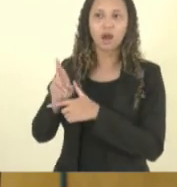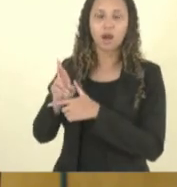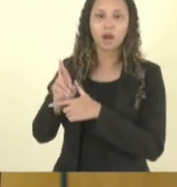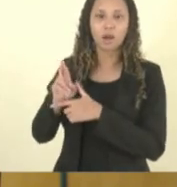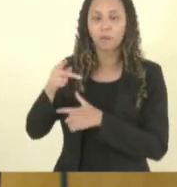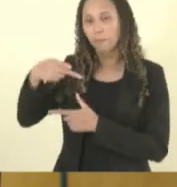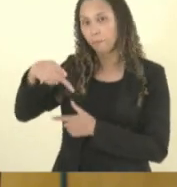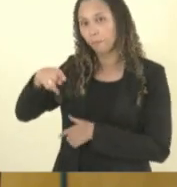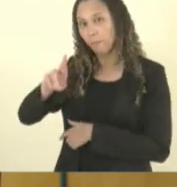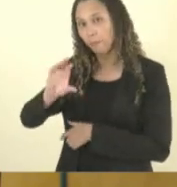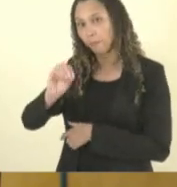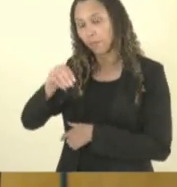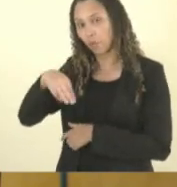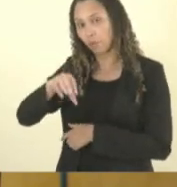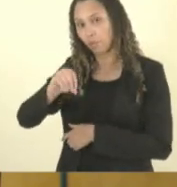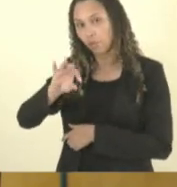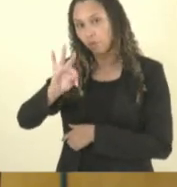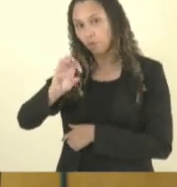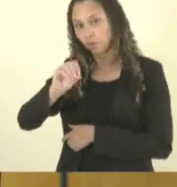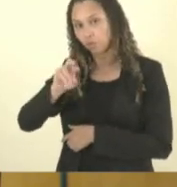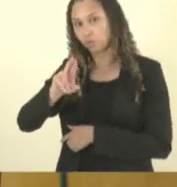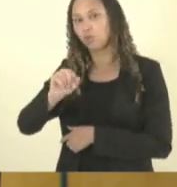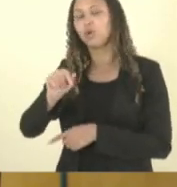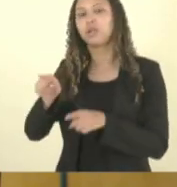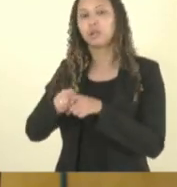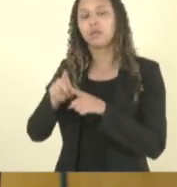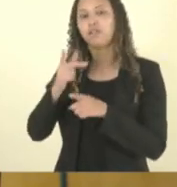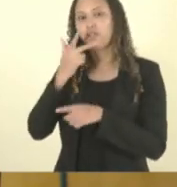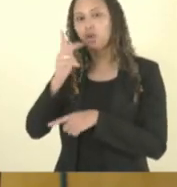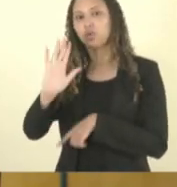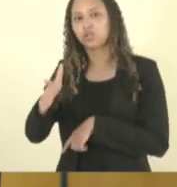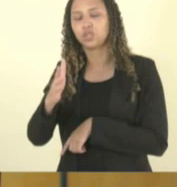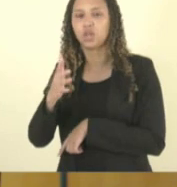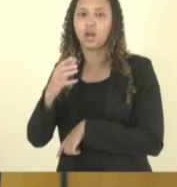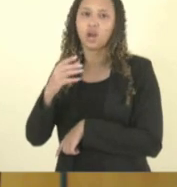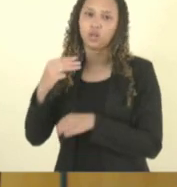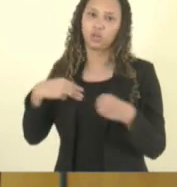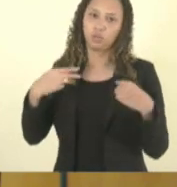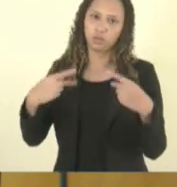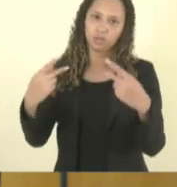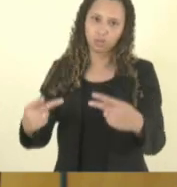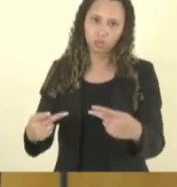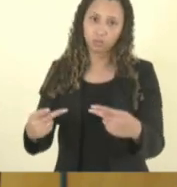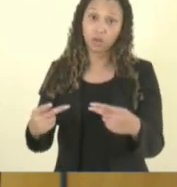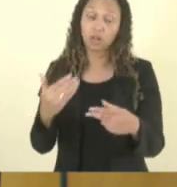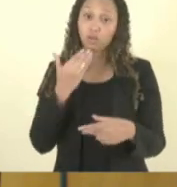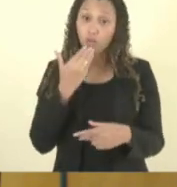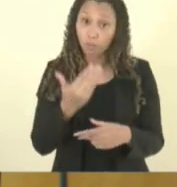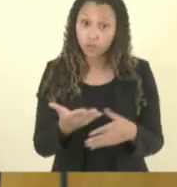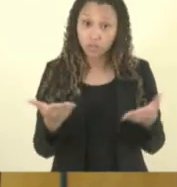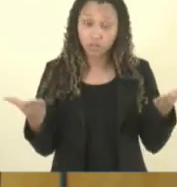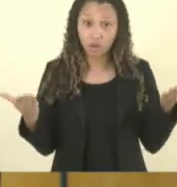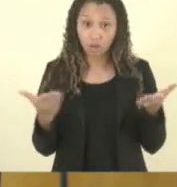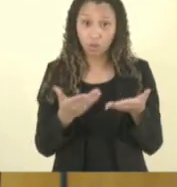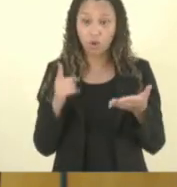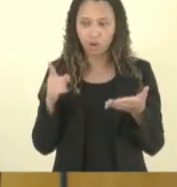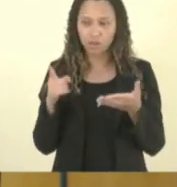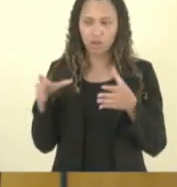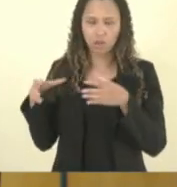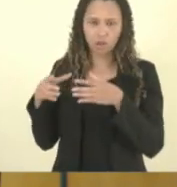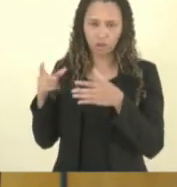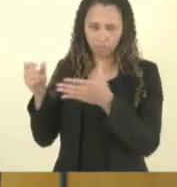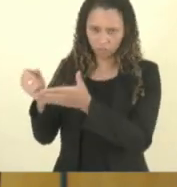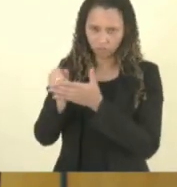Cristina também passou do ministério público e eu vou pedir eu vou já adiantar vou pedir assessoria